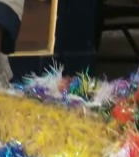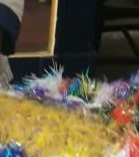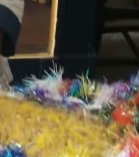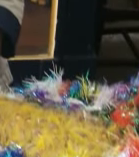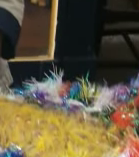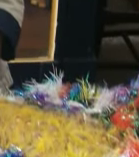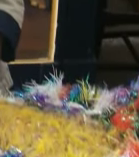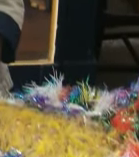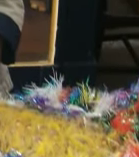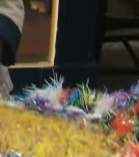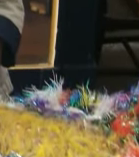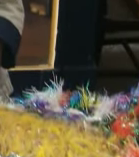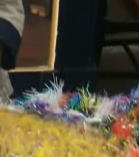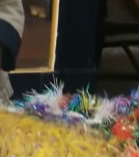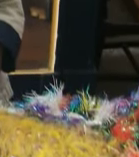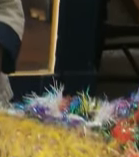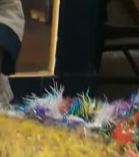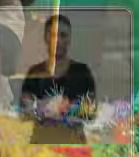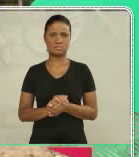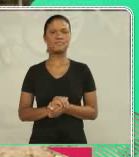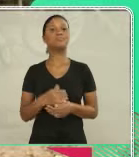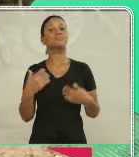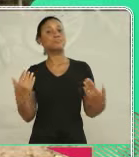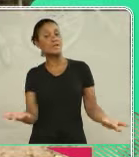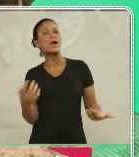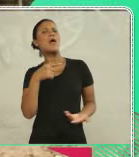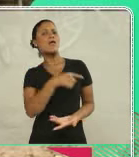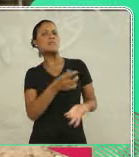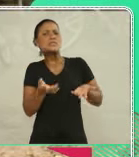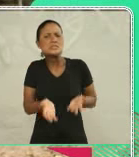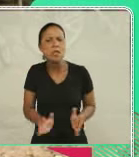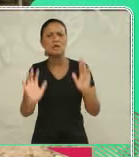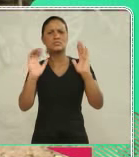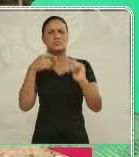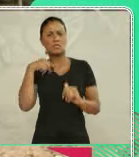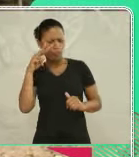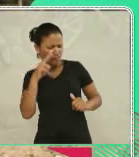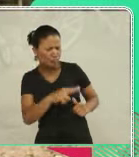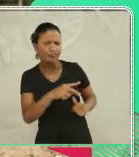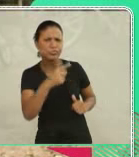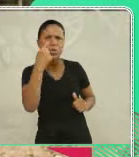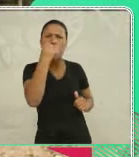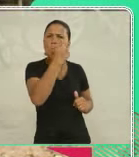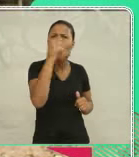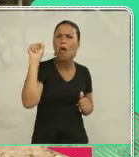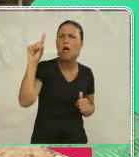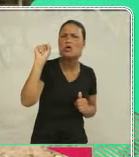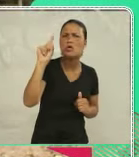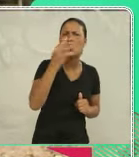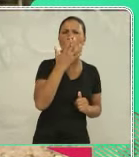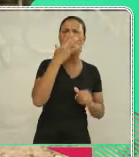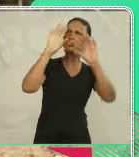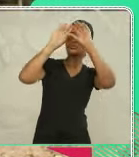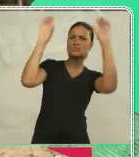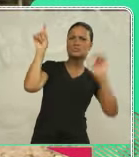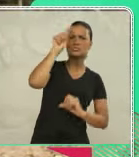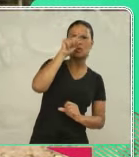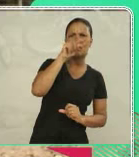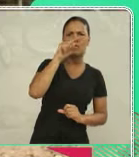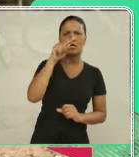doces e enfeites coloridos. Tiago Portobolo. Assim que nasceu, quando eu vi, ele tinha os olhos azuis, da cor do céu.